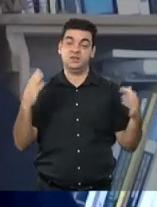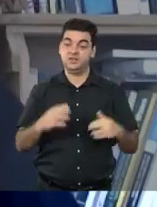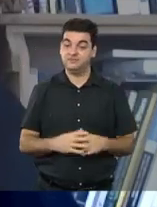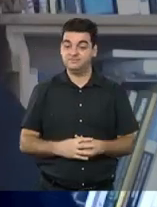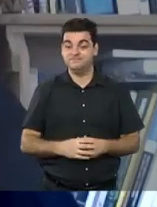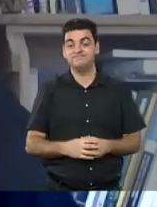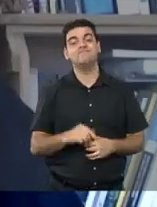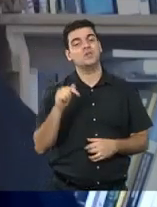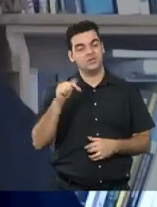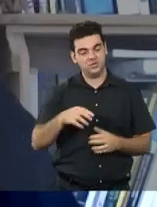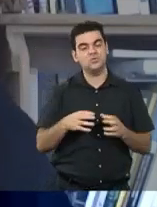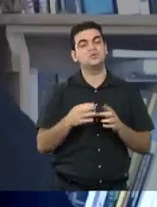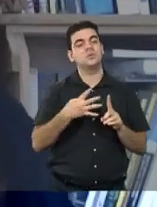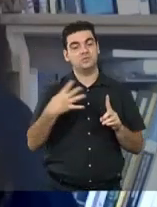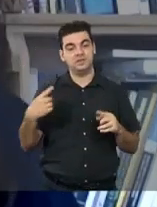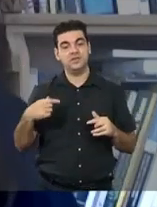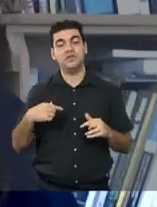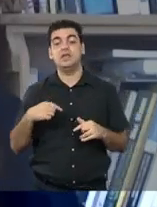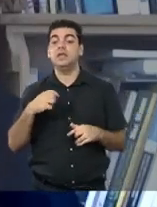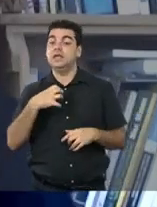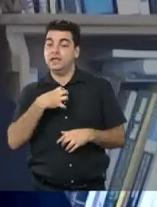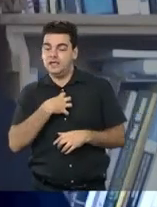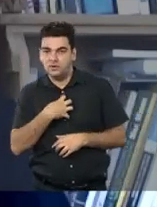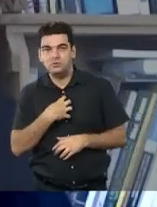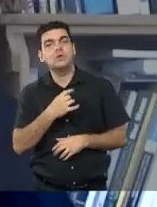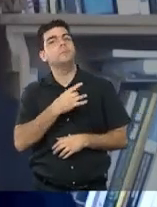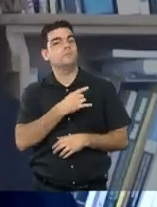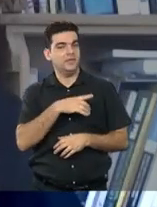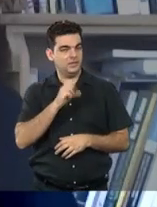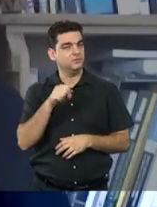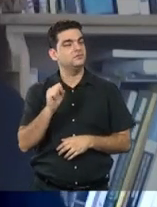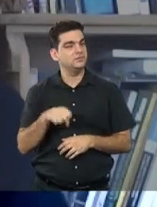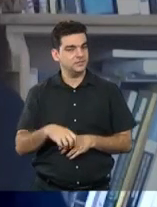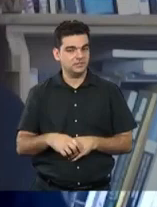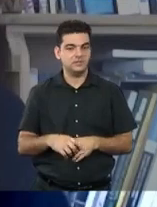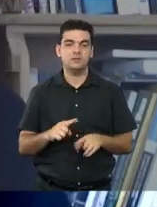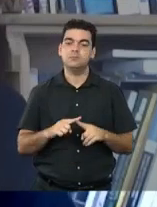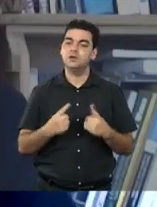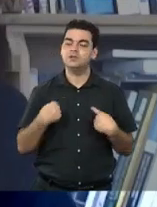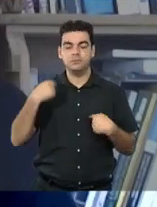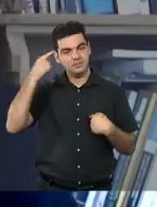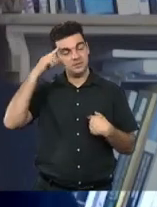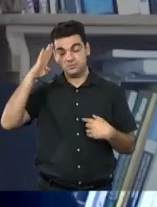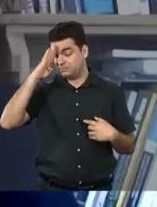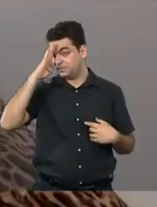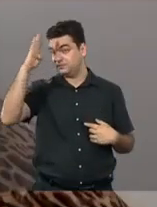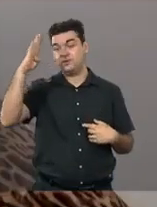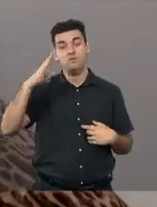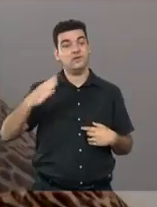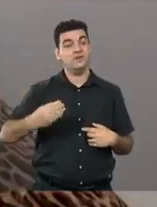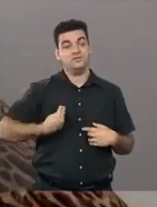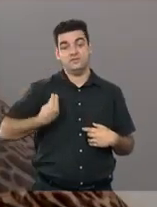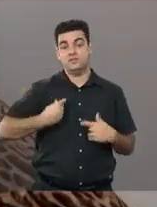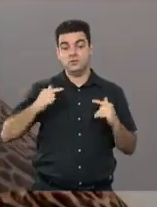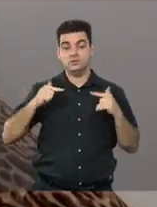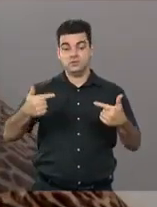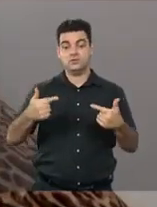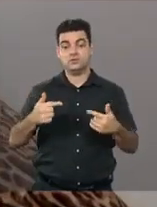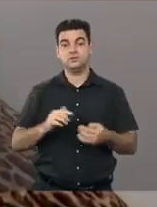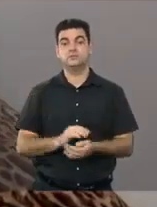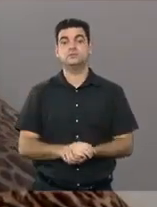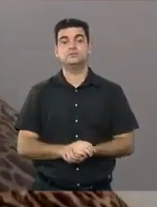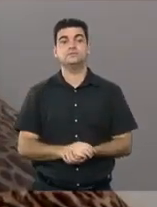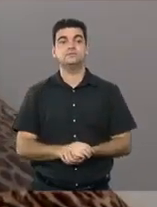tempo de medo. Eu não tenho força, tenho muita fragilidade, mas eu tenho a necessidade de manter viva. Duda, posso entrar um pouquinho?